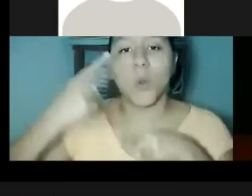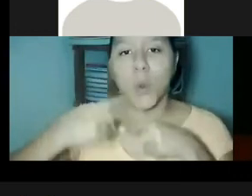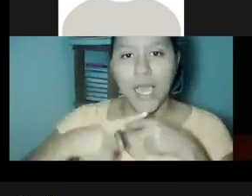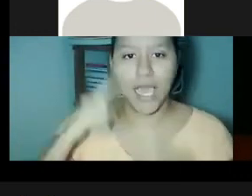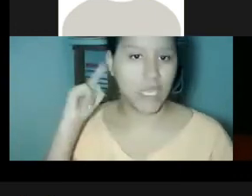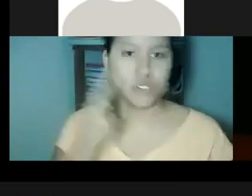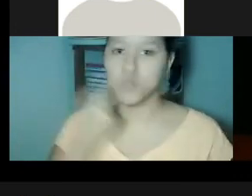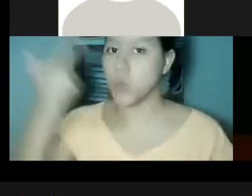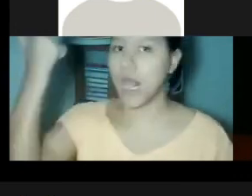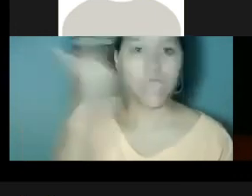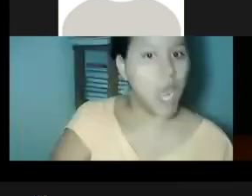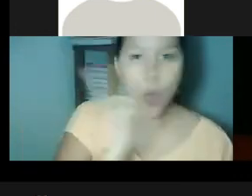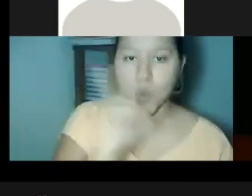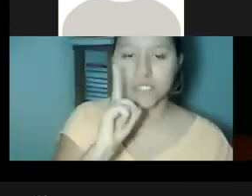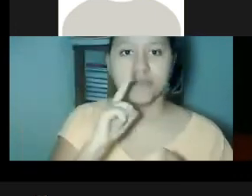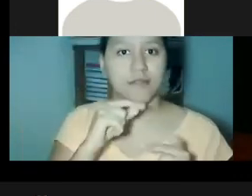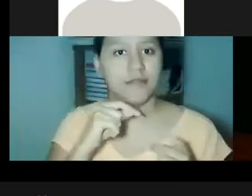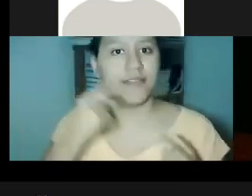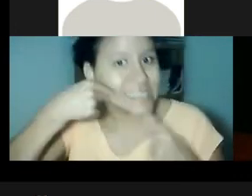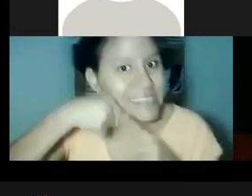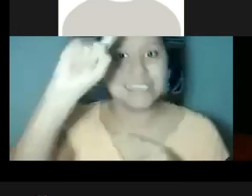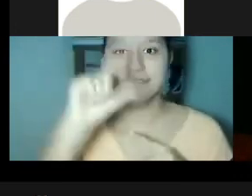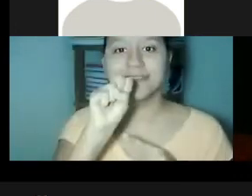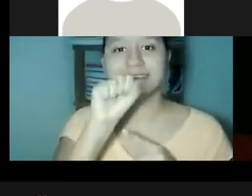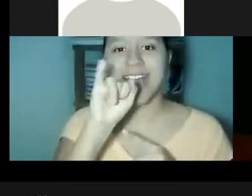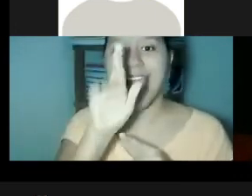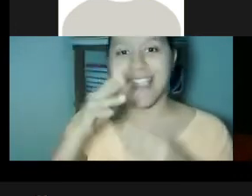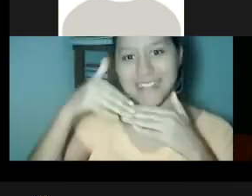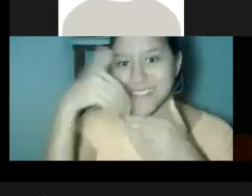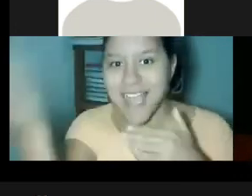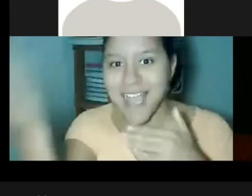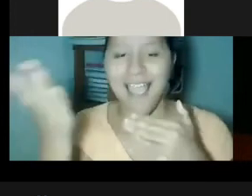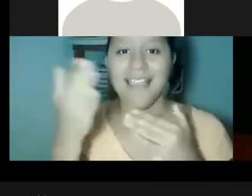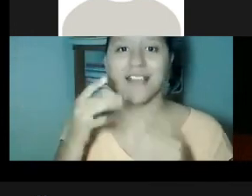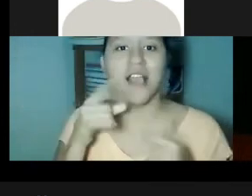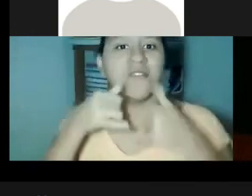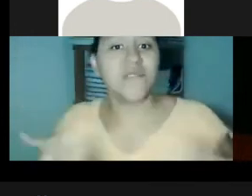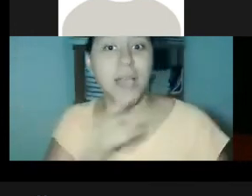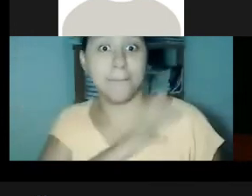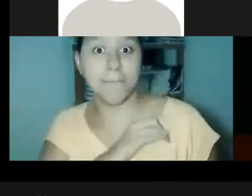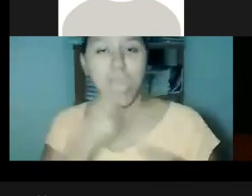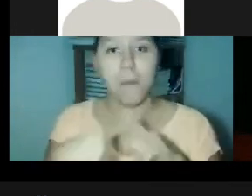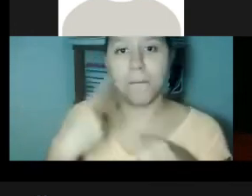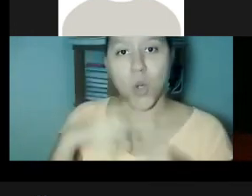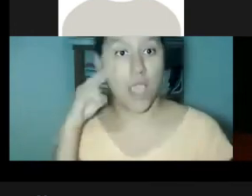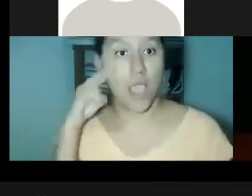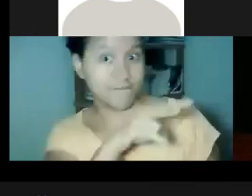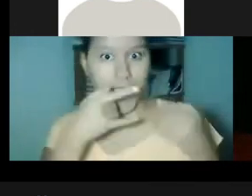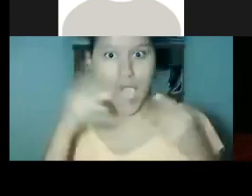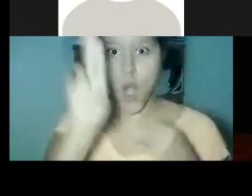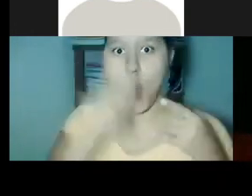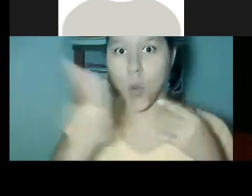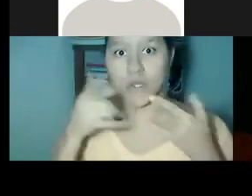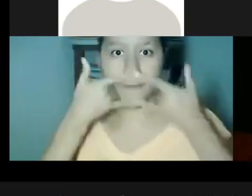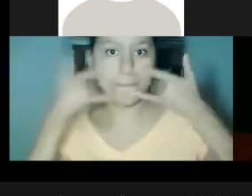conversar eles ficam preocupados porque surdez ele não consegue entender ele não consegue sair de casa